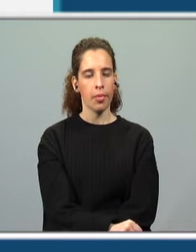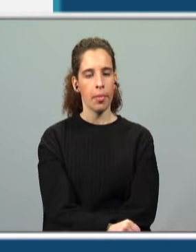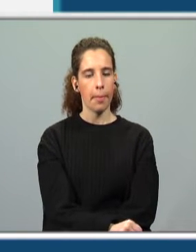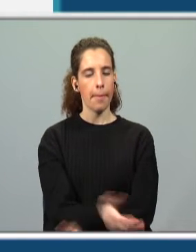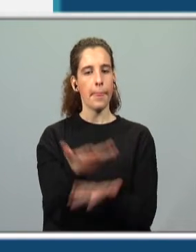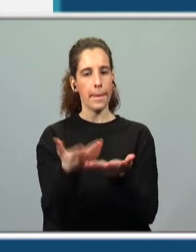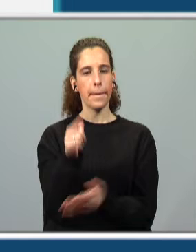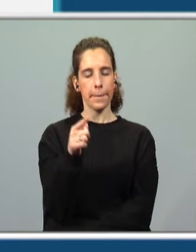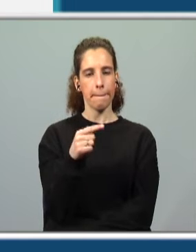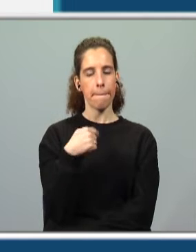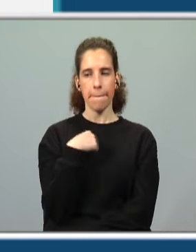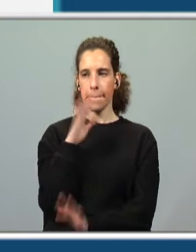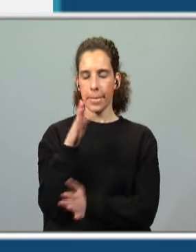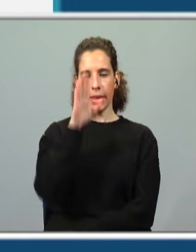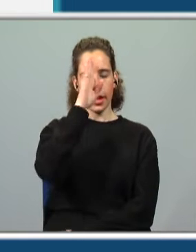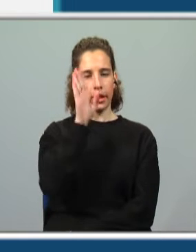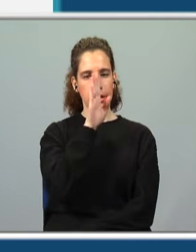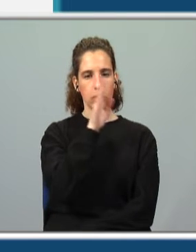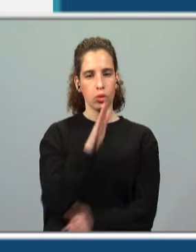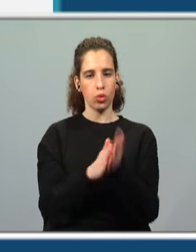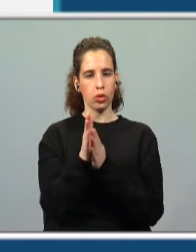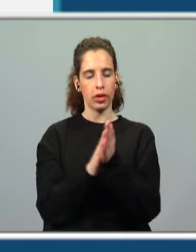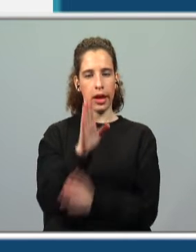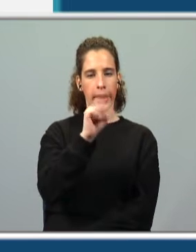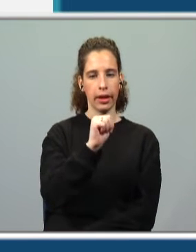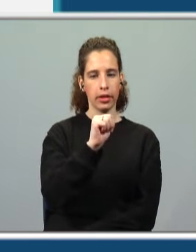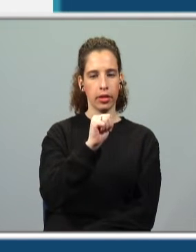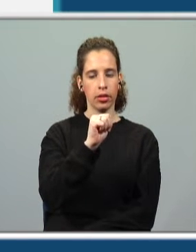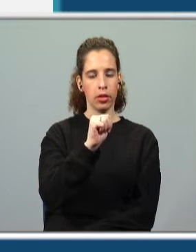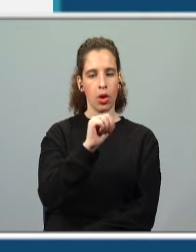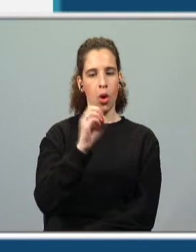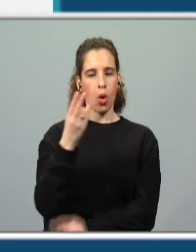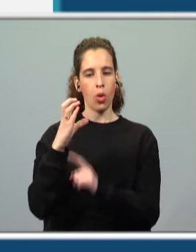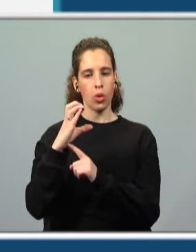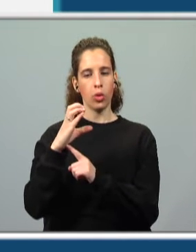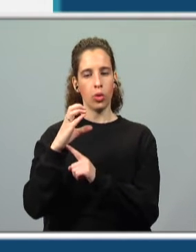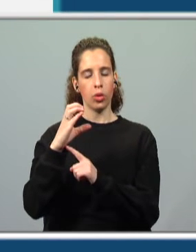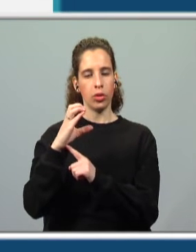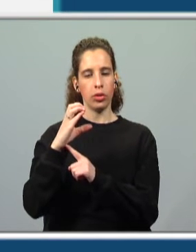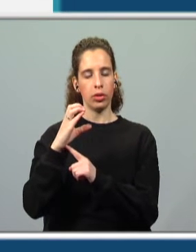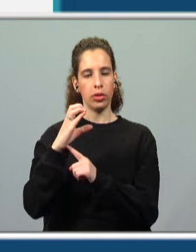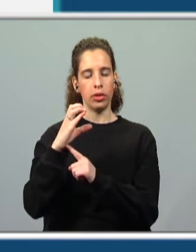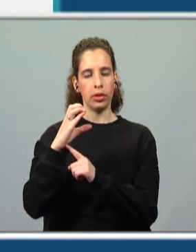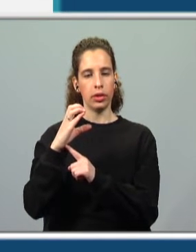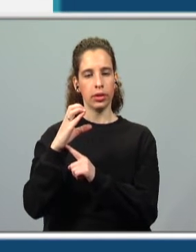Agora, aqui, eu preciso de saber se vou utilizar o S ou o C com a